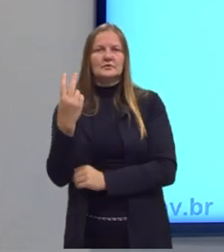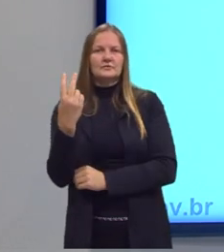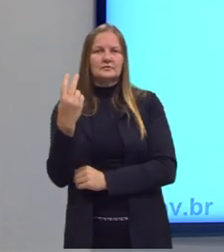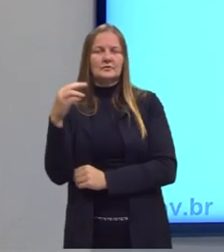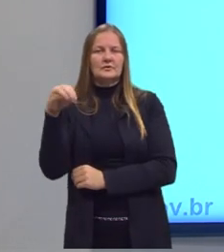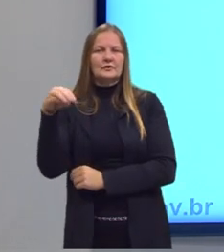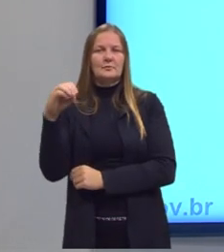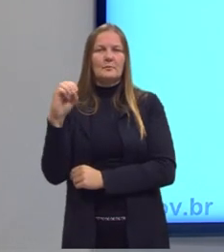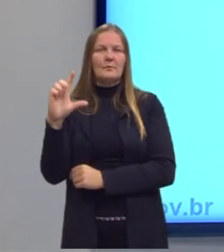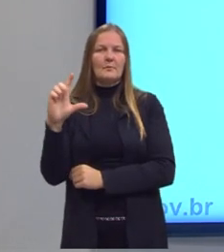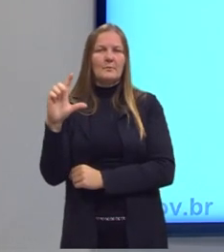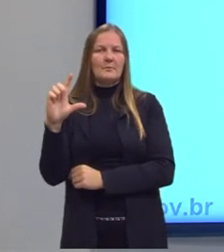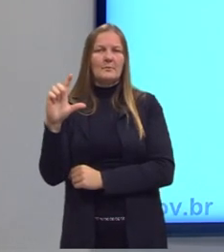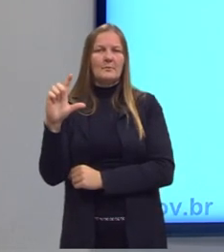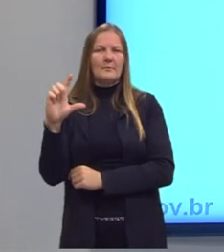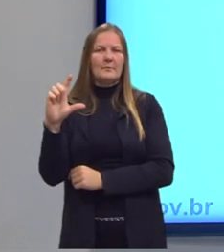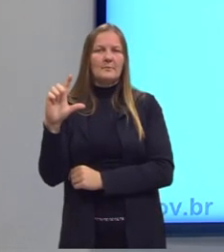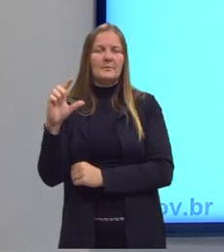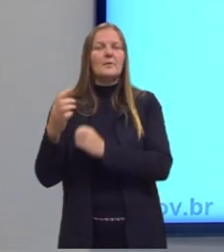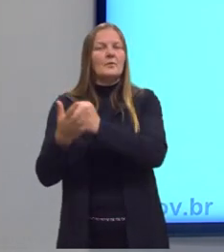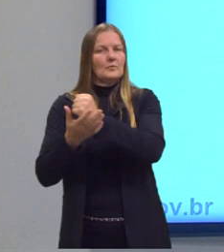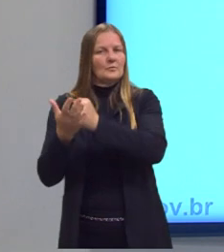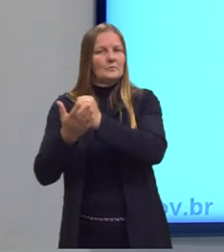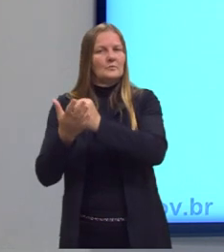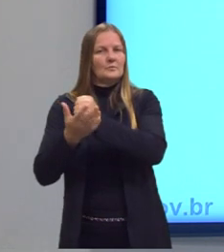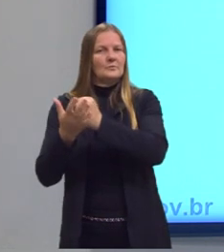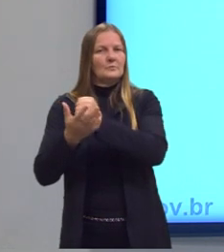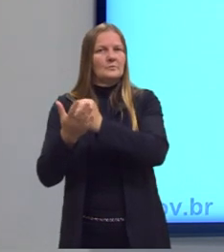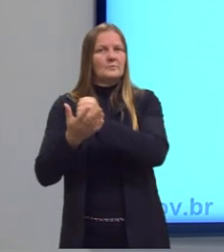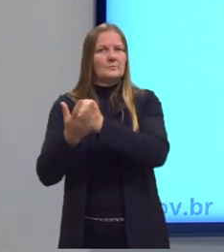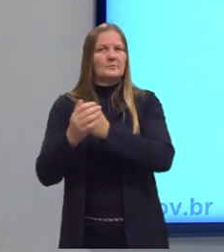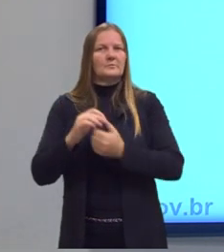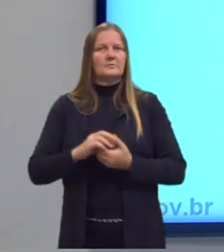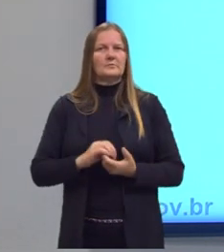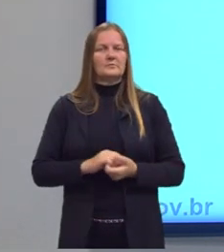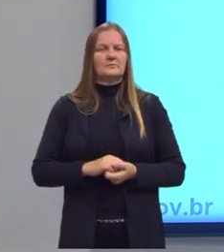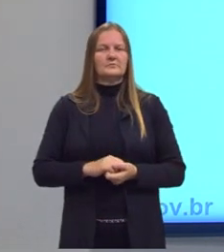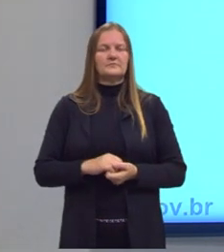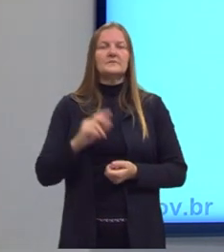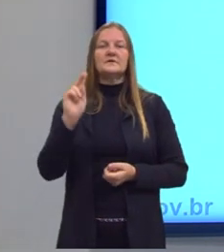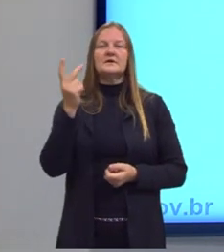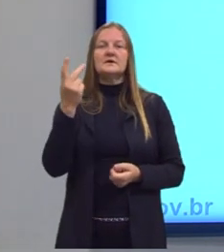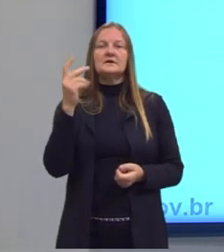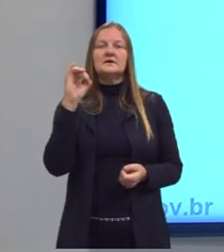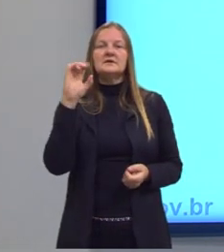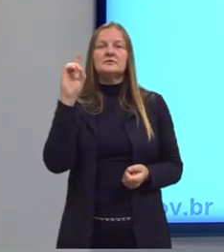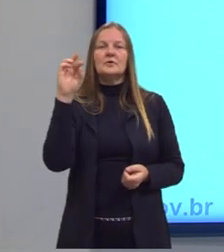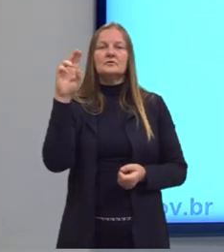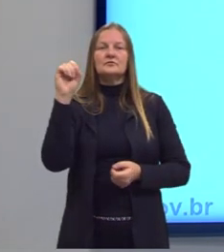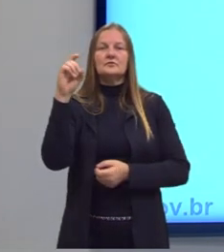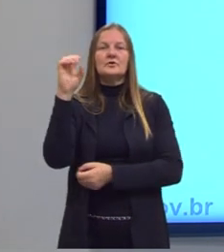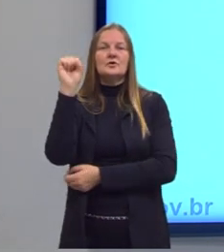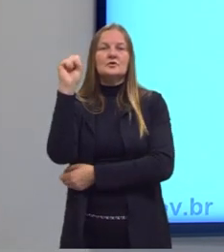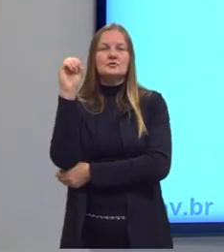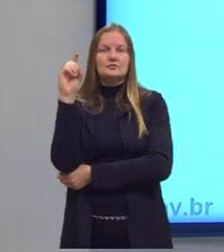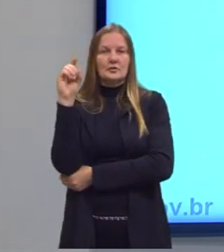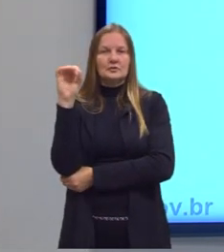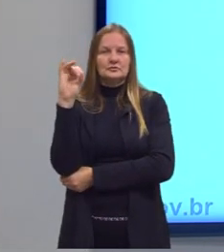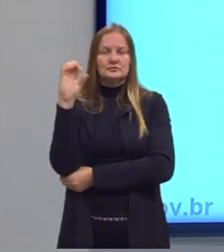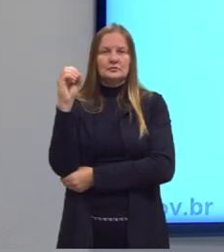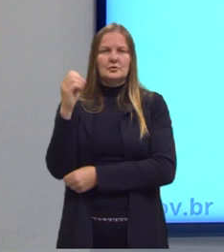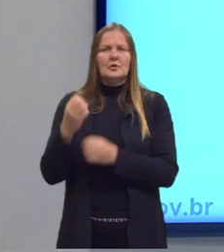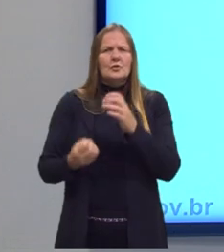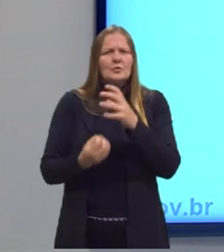mols da base, na verdade, do hidróxido de sódio, né? Para produzir 1 mol